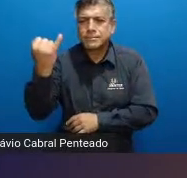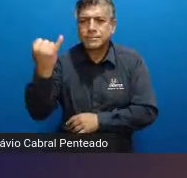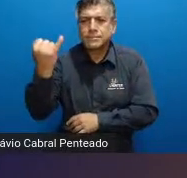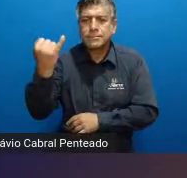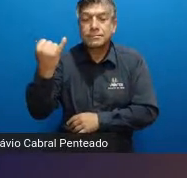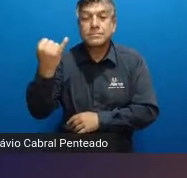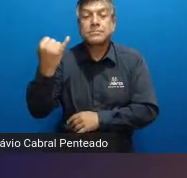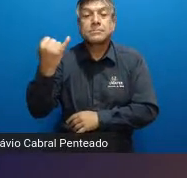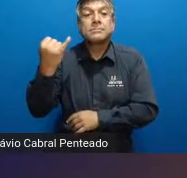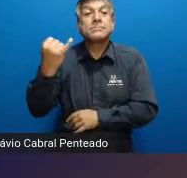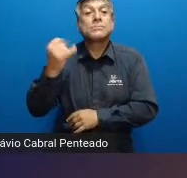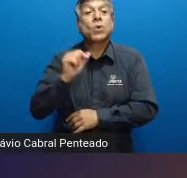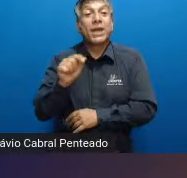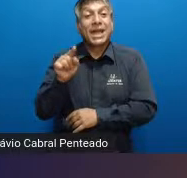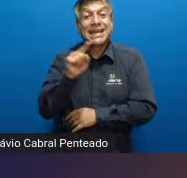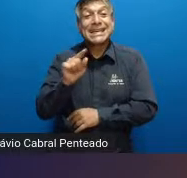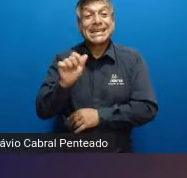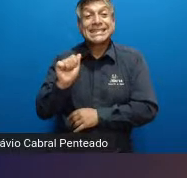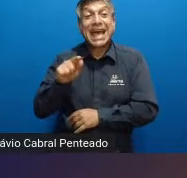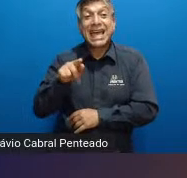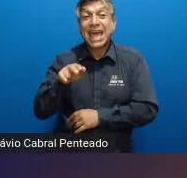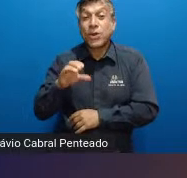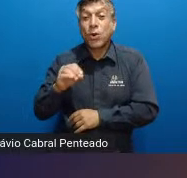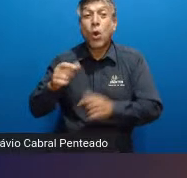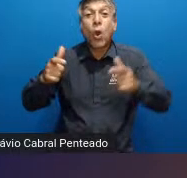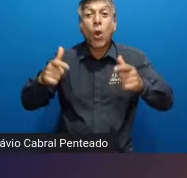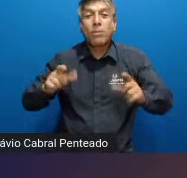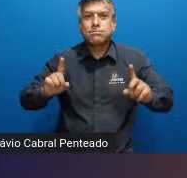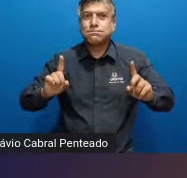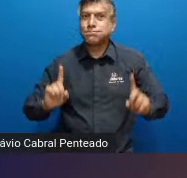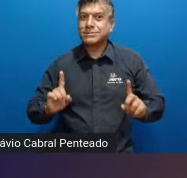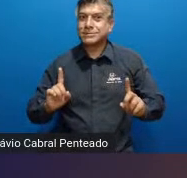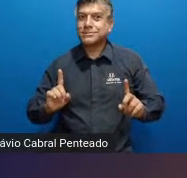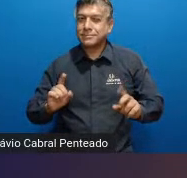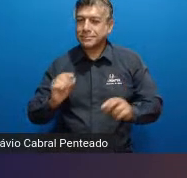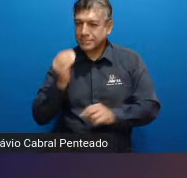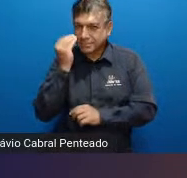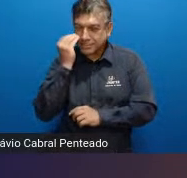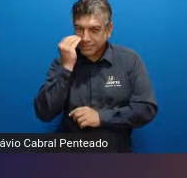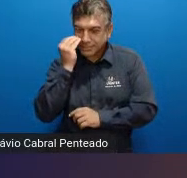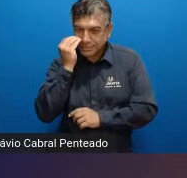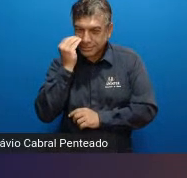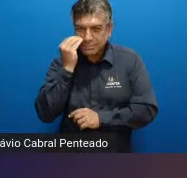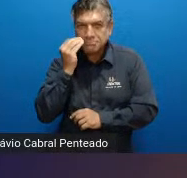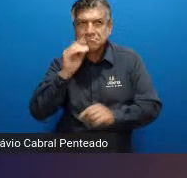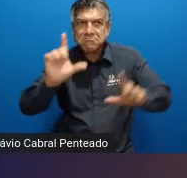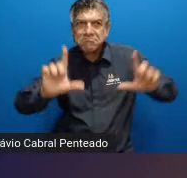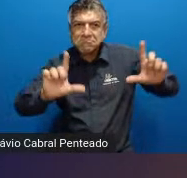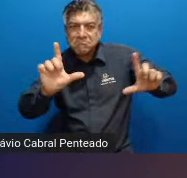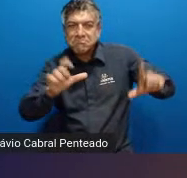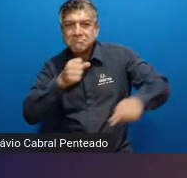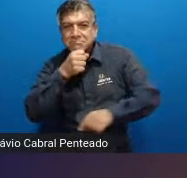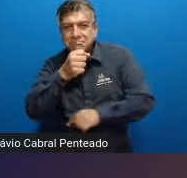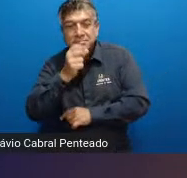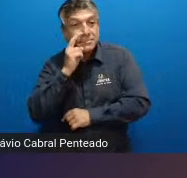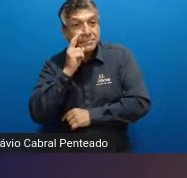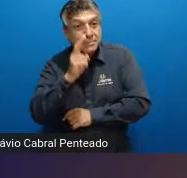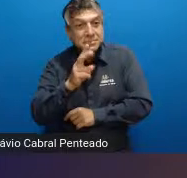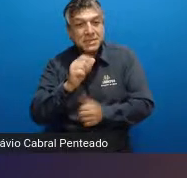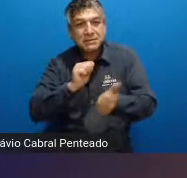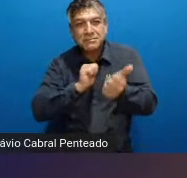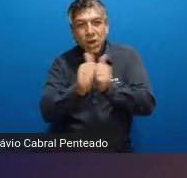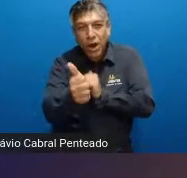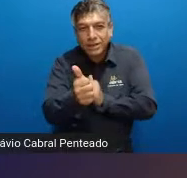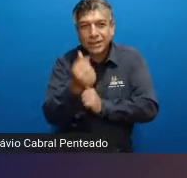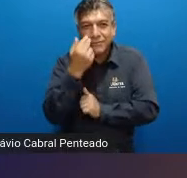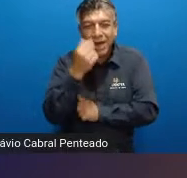posição de zagueiro né nós podemos ver aí que na mídia né nos programas de esportes